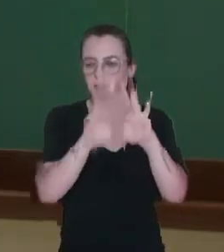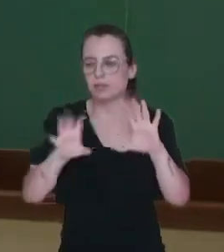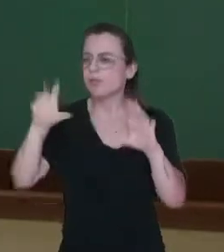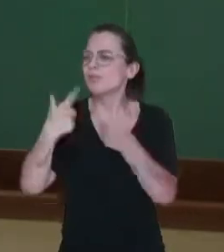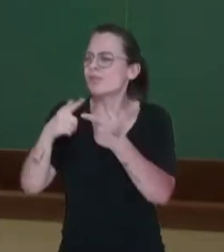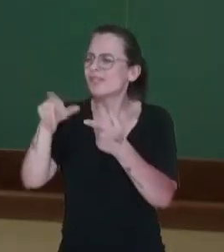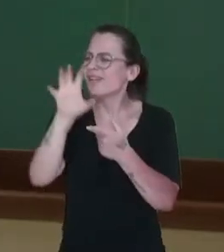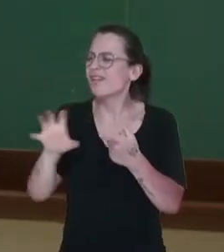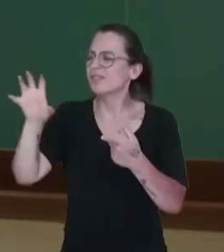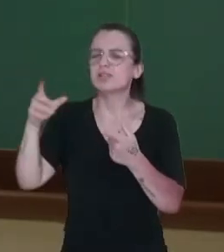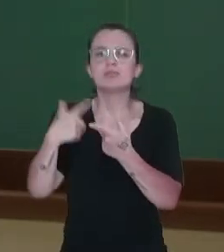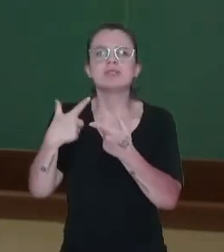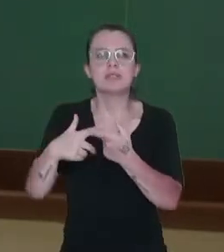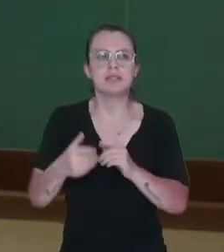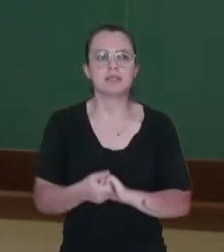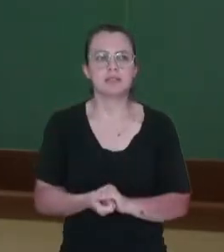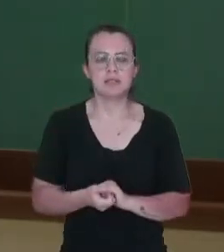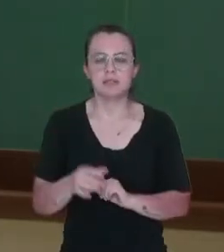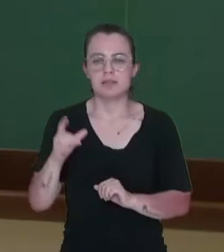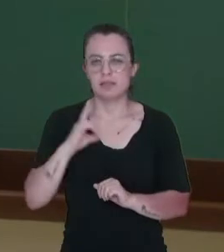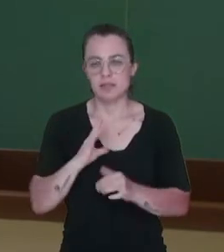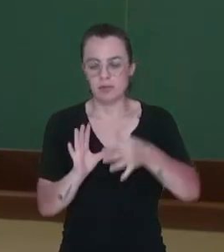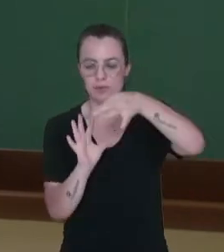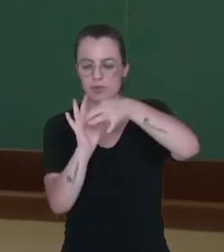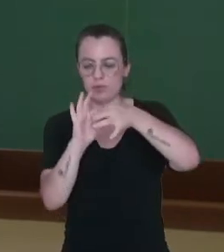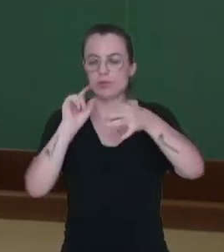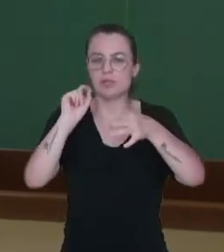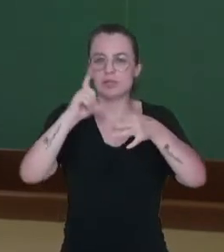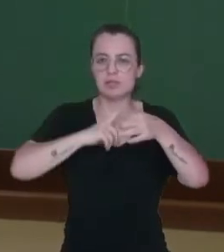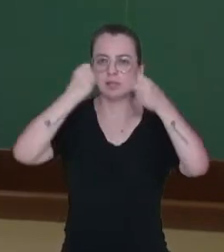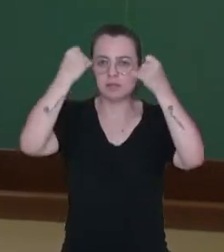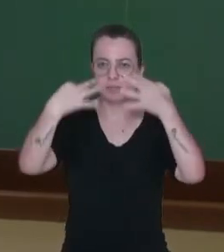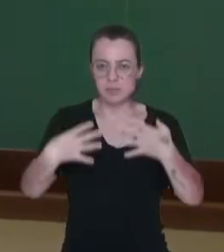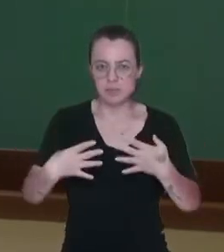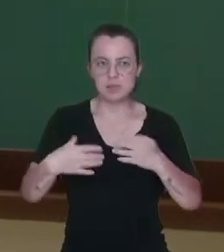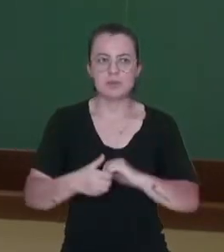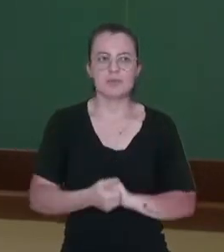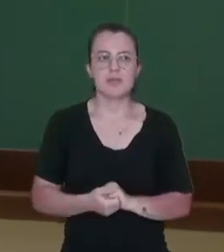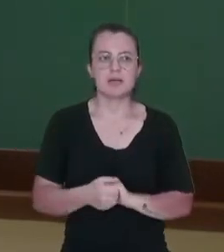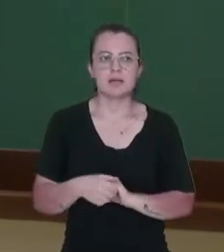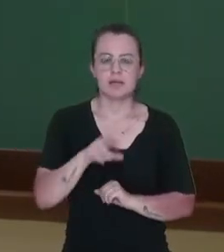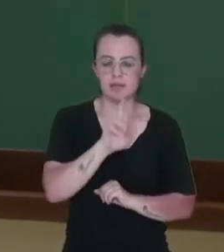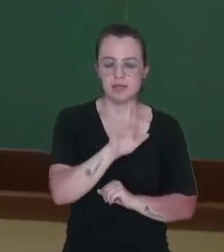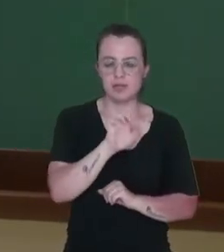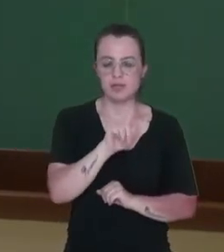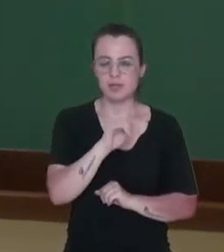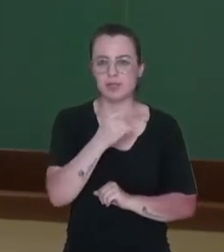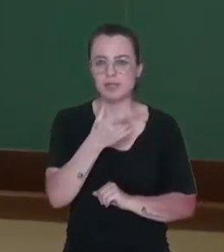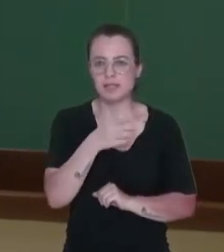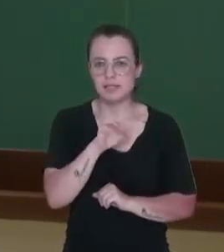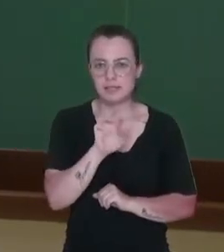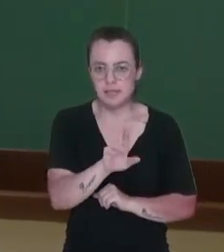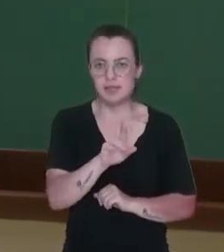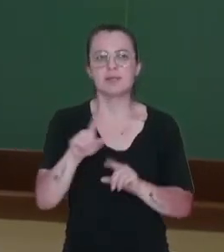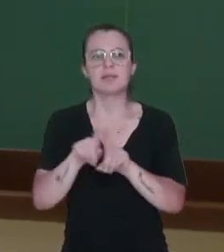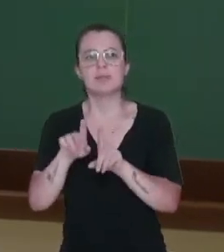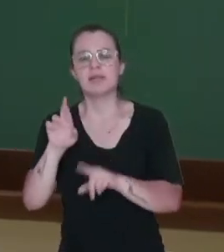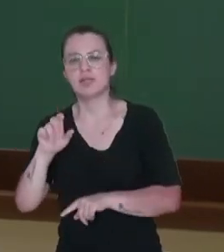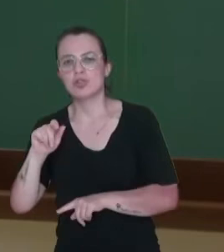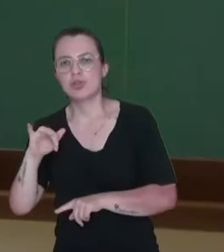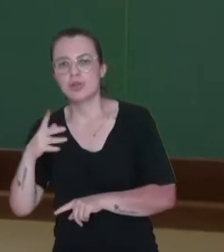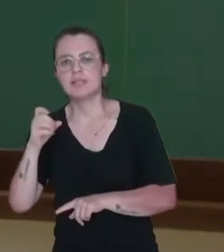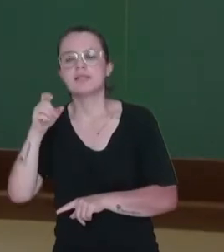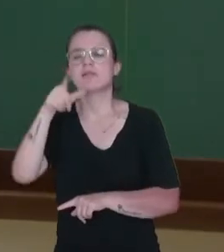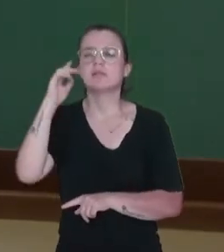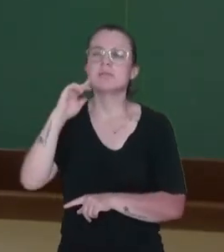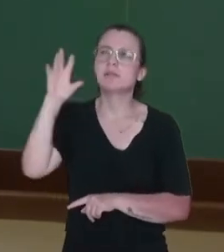regiões, então? Então unindo ali o que a gente falou de regionalizar e de resultado que são as regiões, vocês